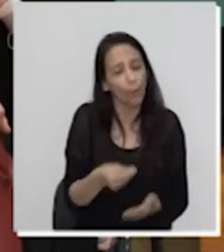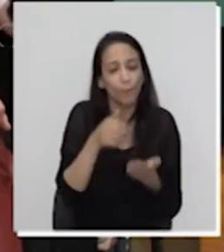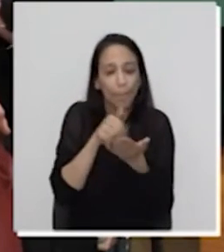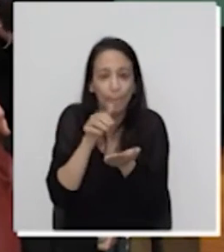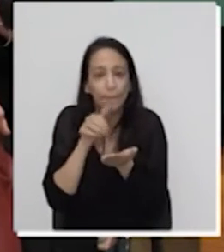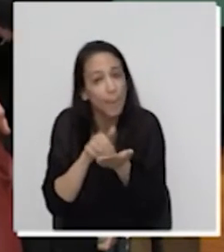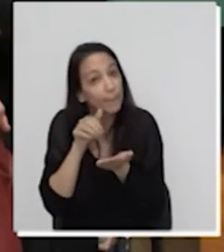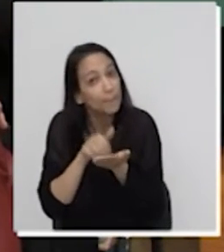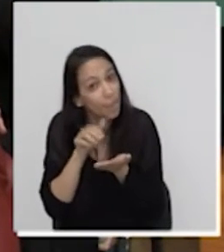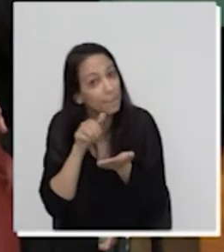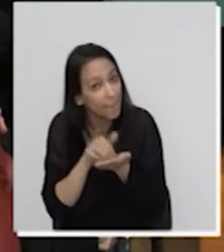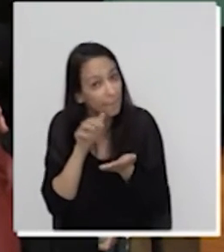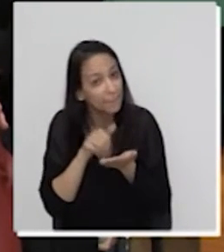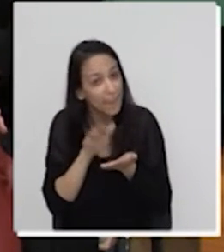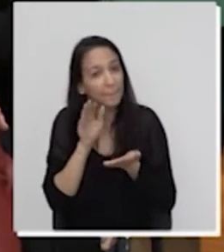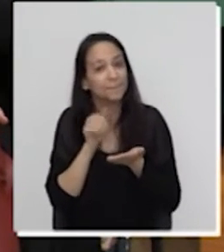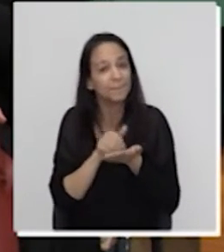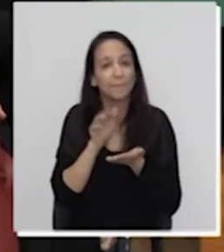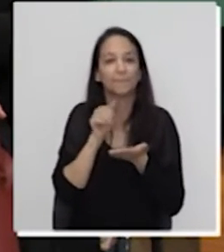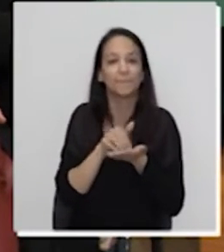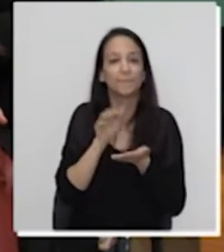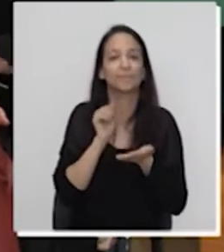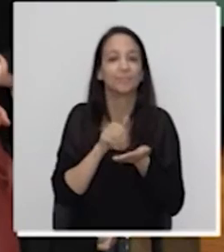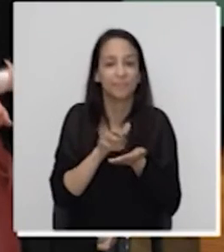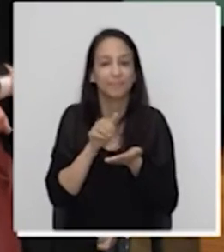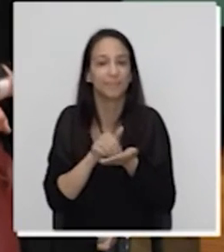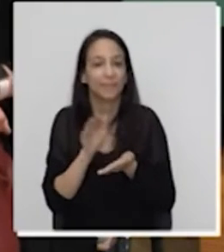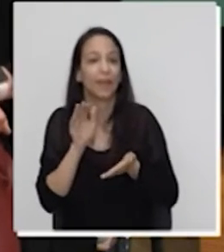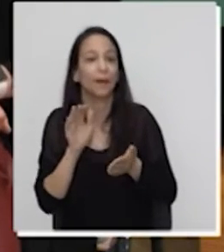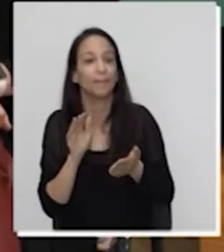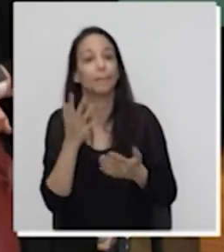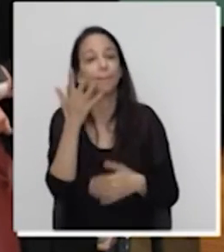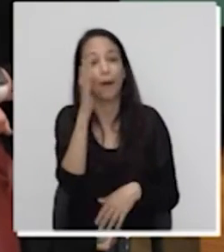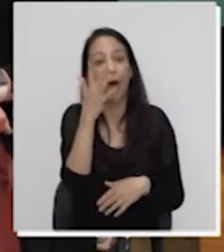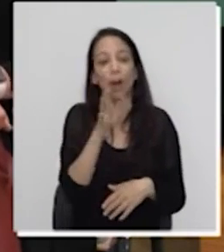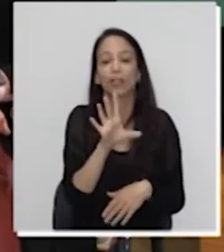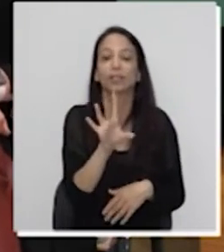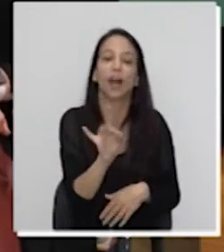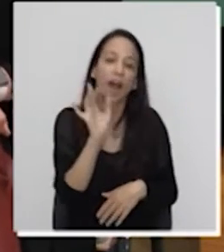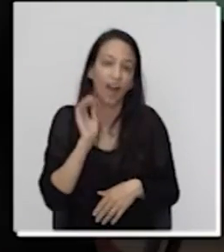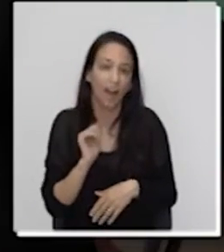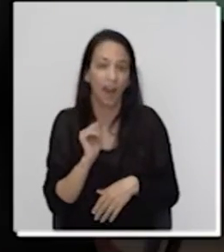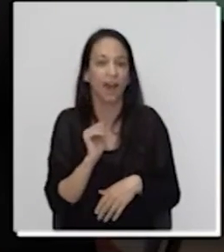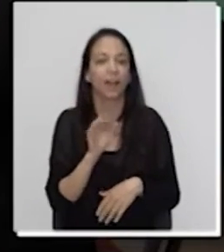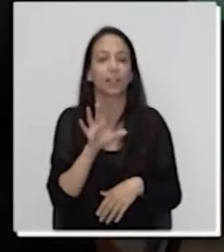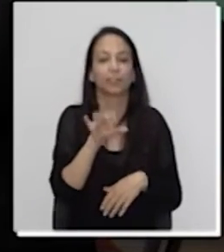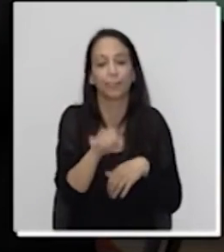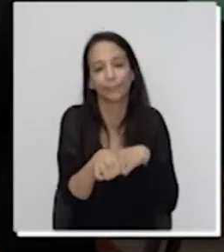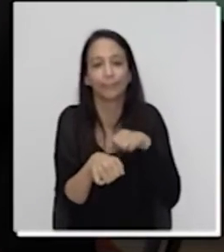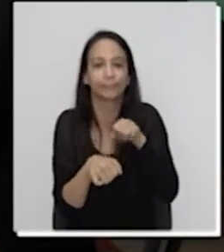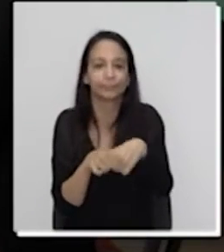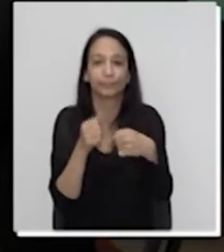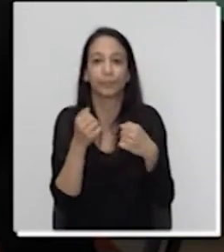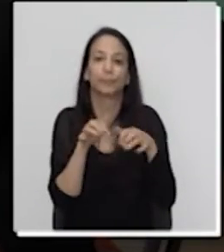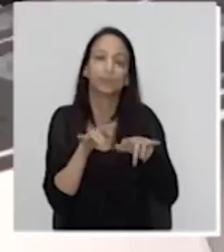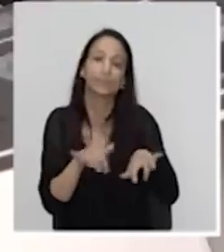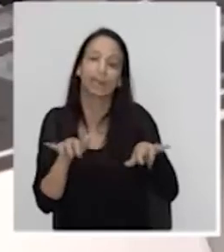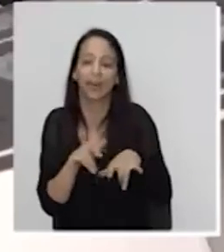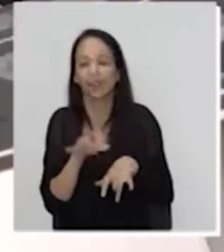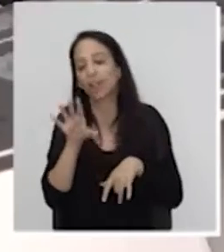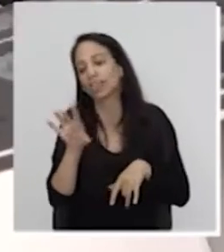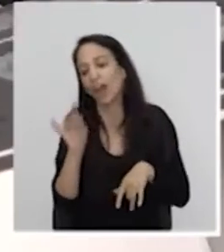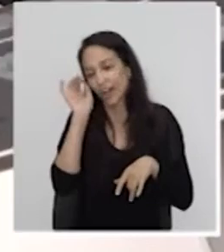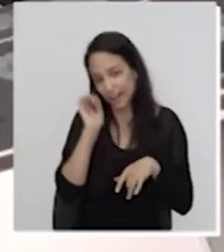pôr, e vai pôr A patinha no piano Quando eu estou a tocar